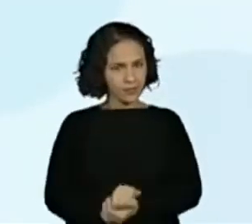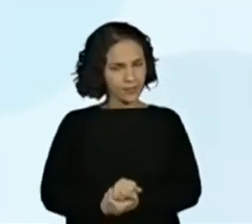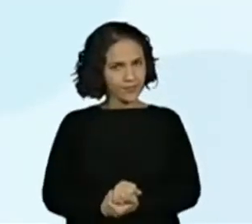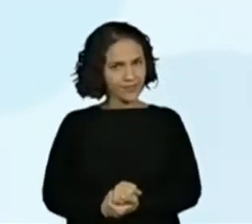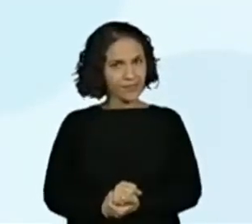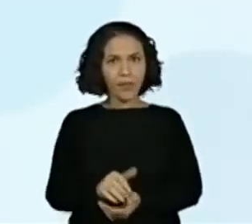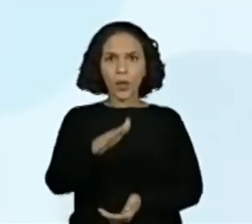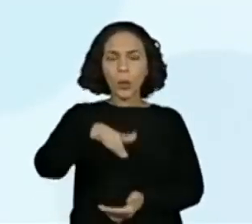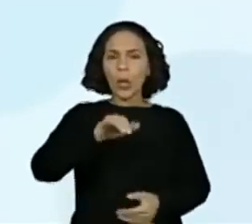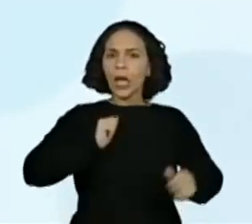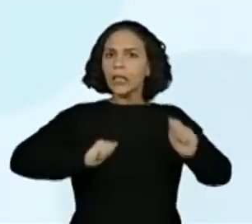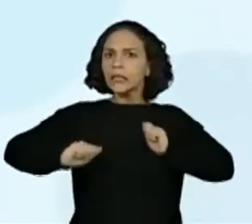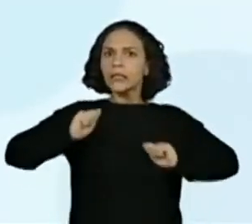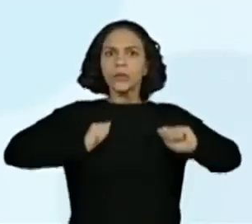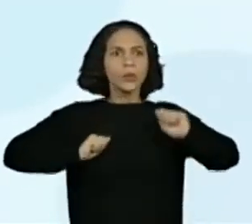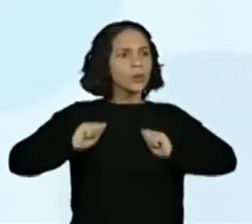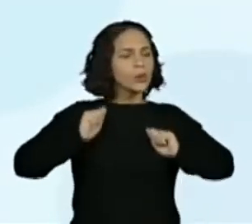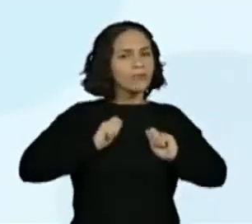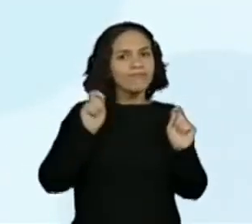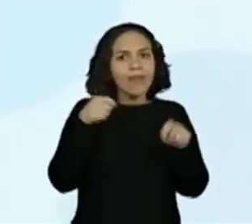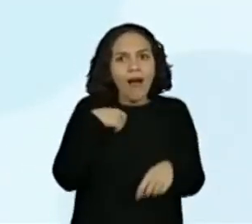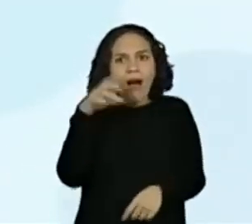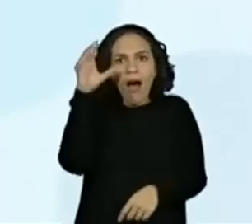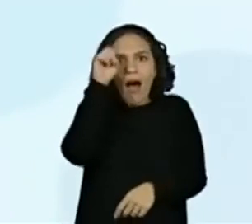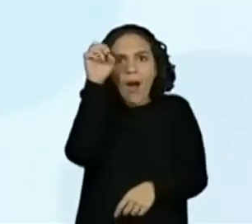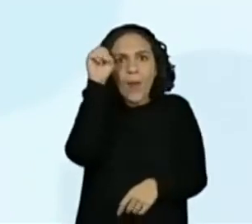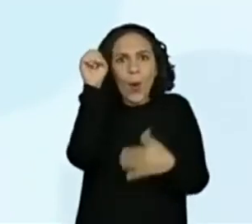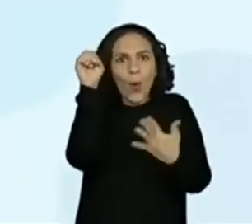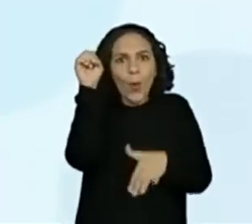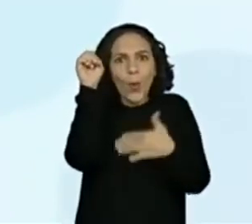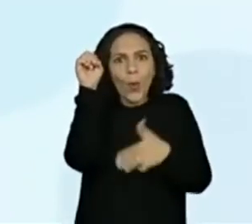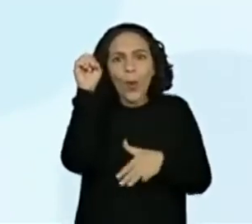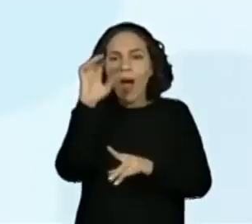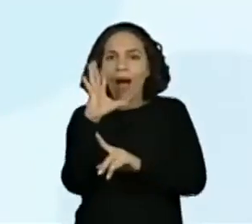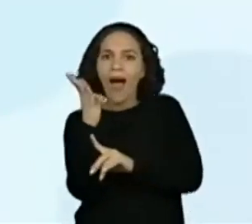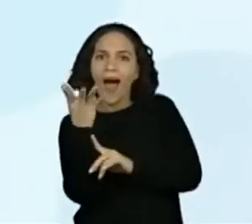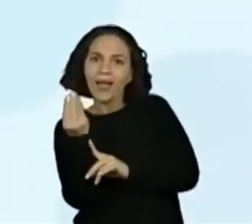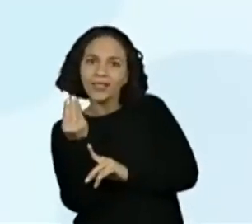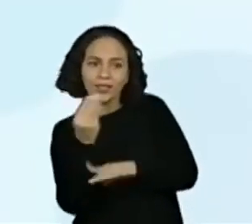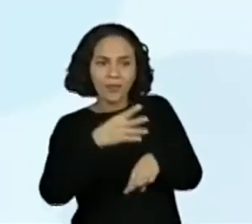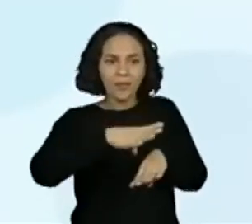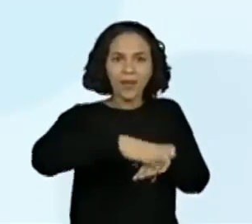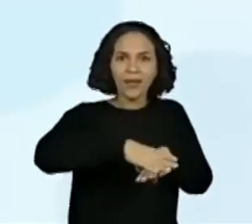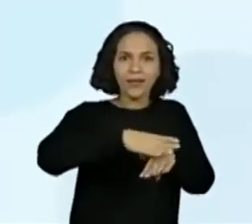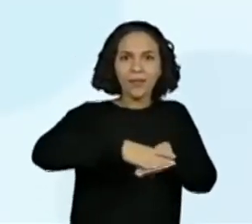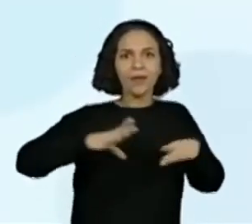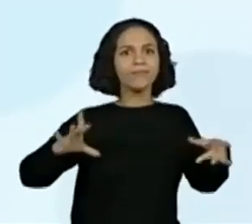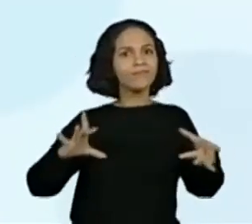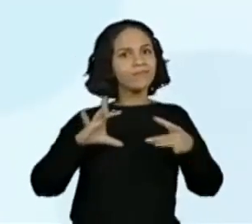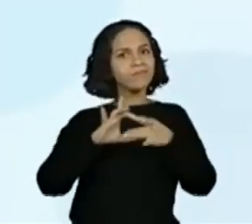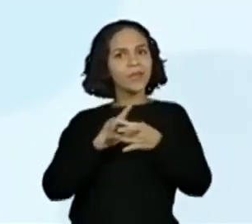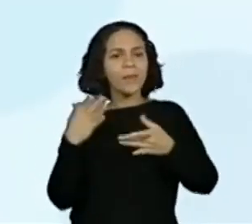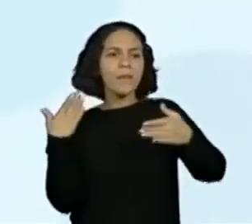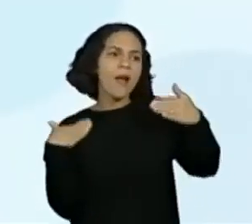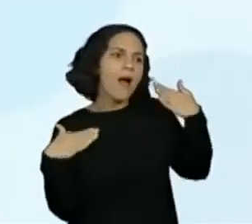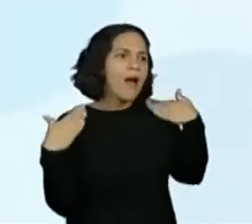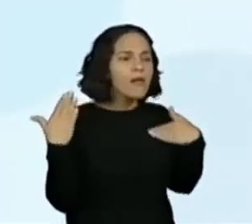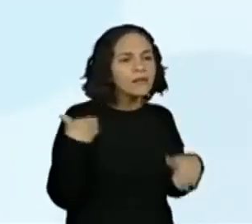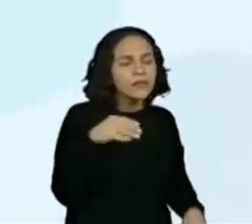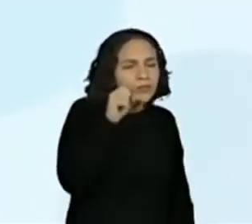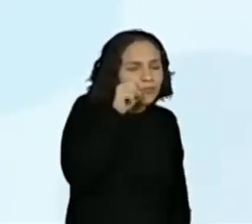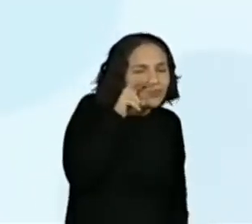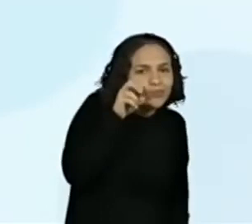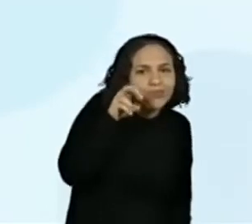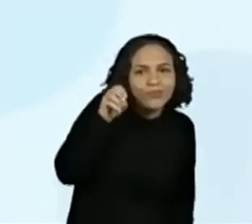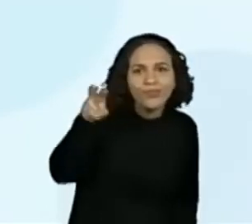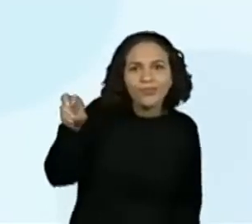e sabem que podem aprender muito sobre arte e matemática no passeio virtual. Hum,